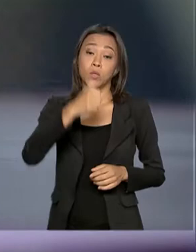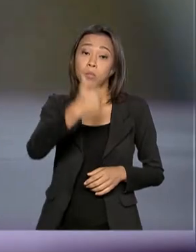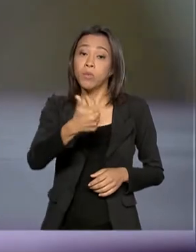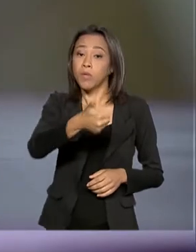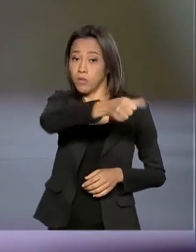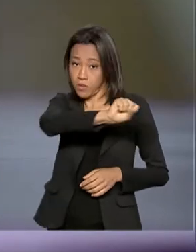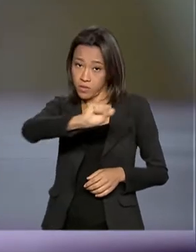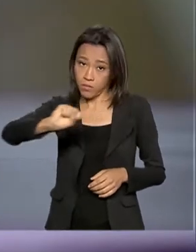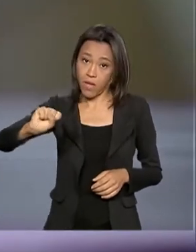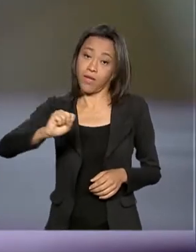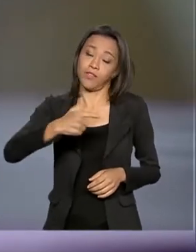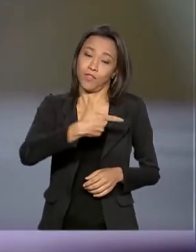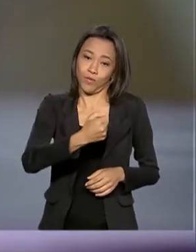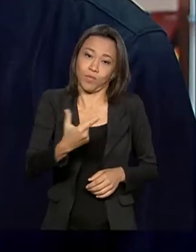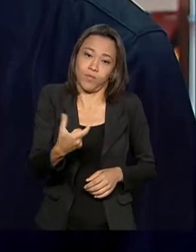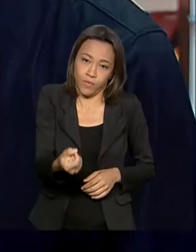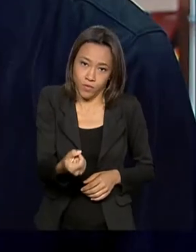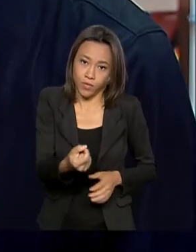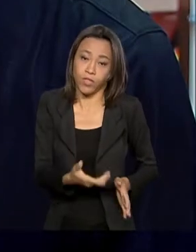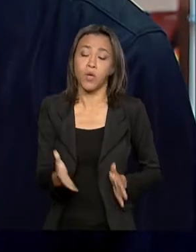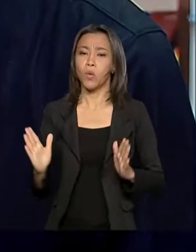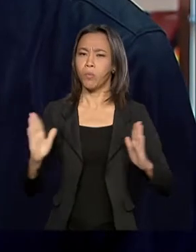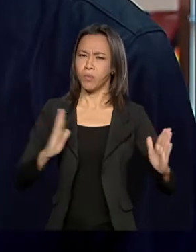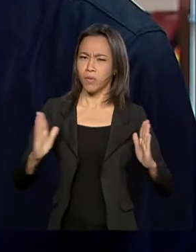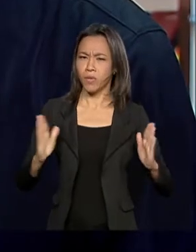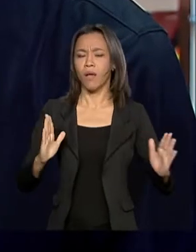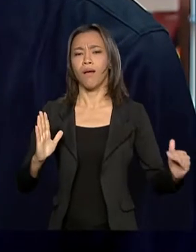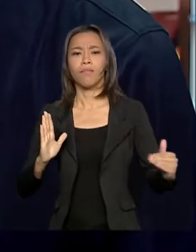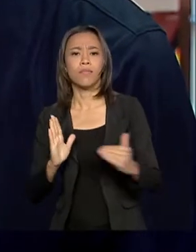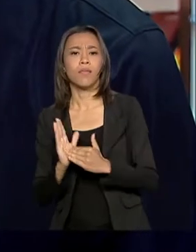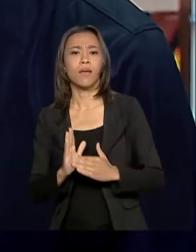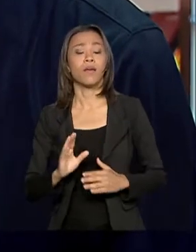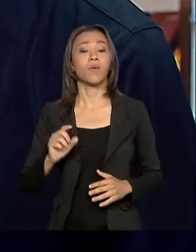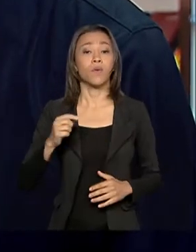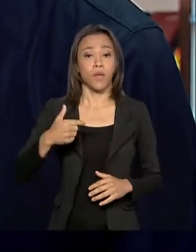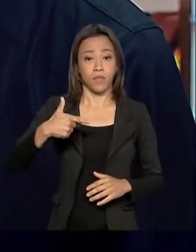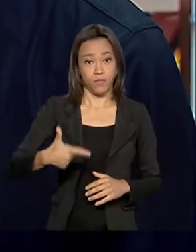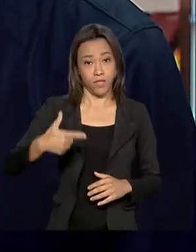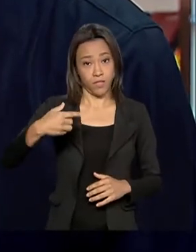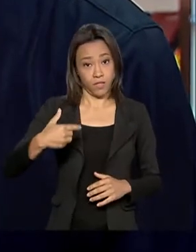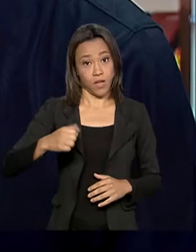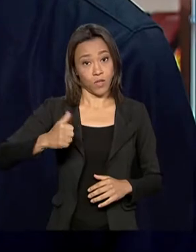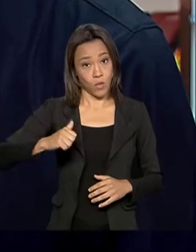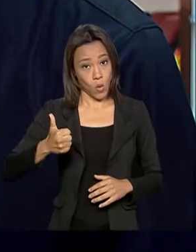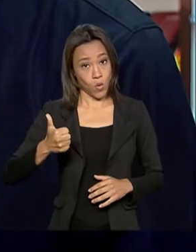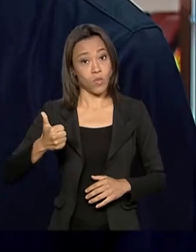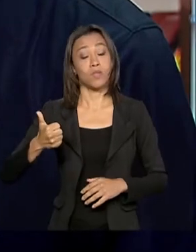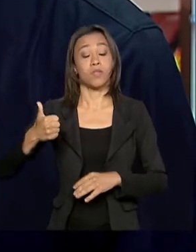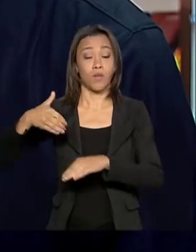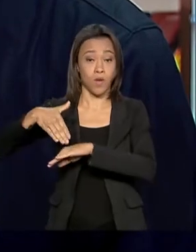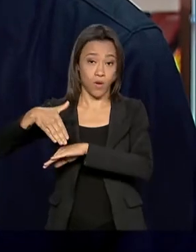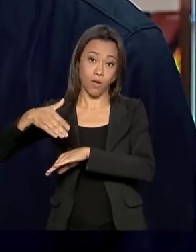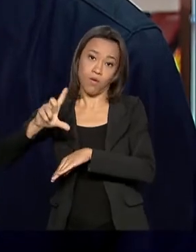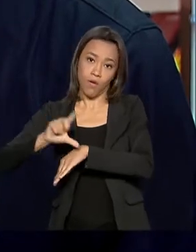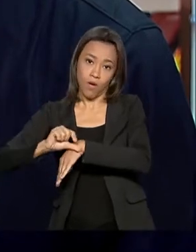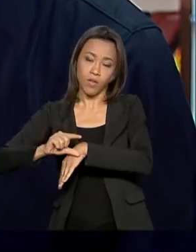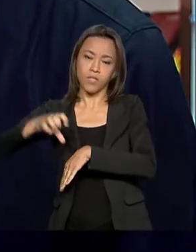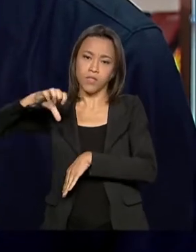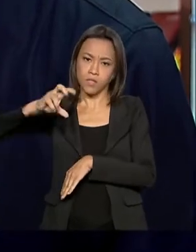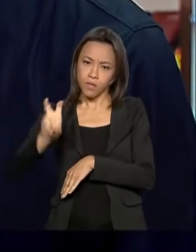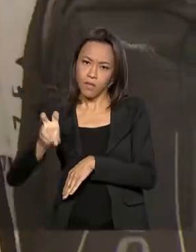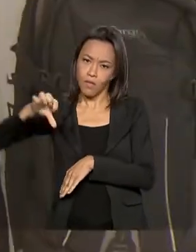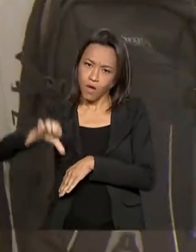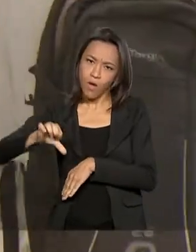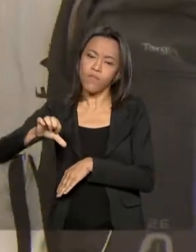semestre de 2020. O prazo vai até às 23 horas e 59 minutos do próximo